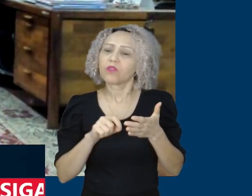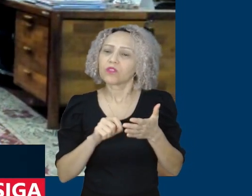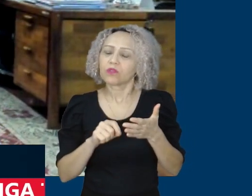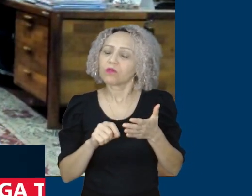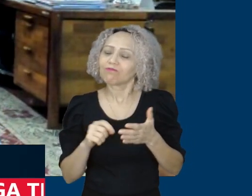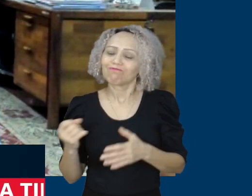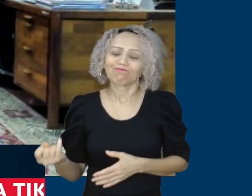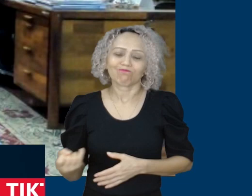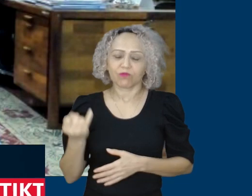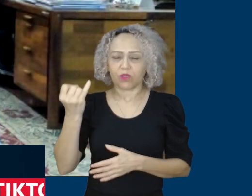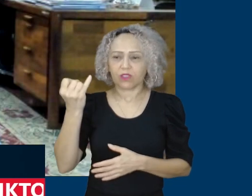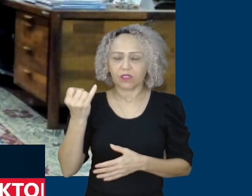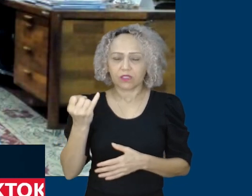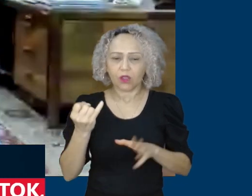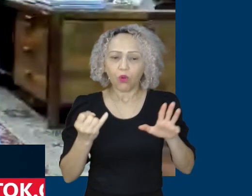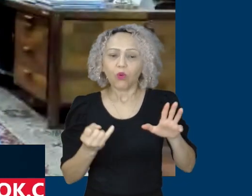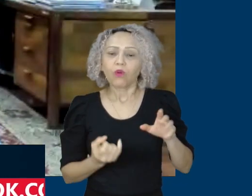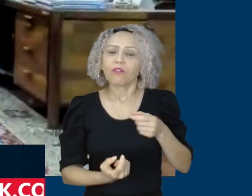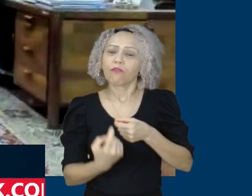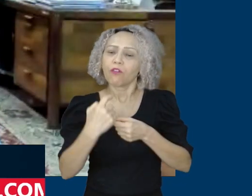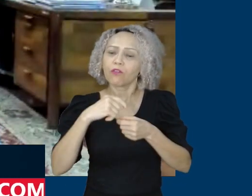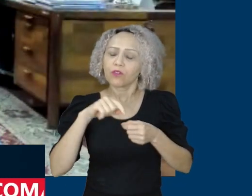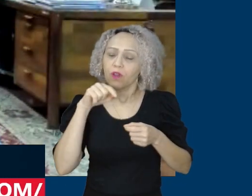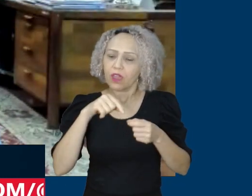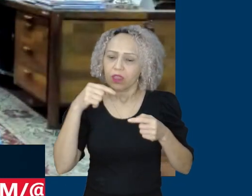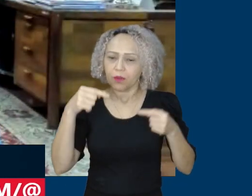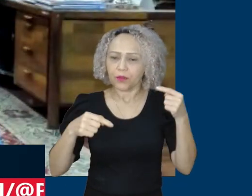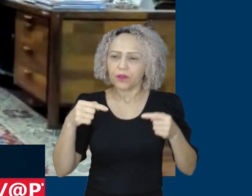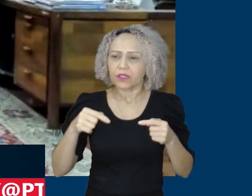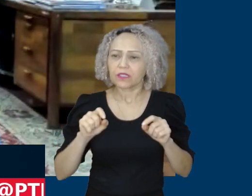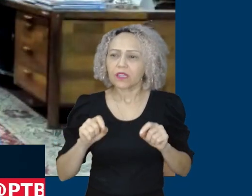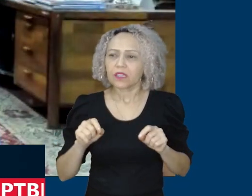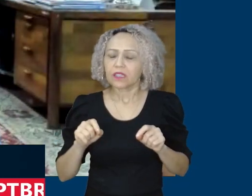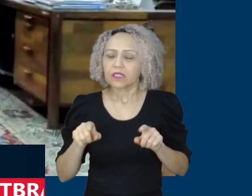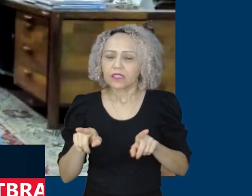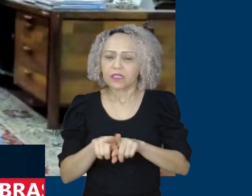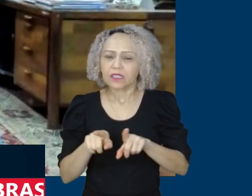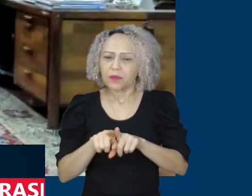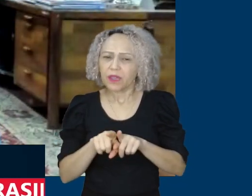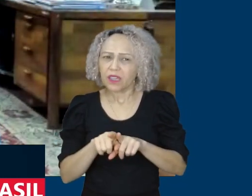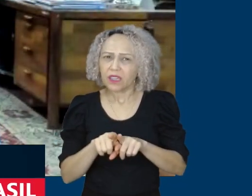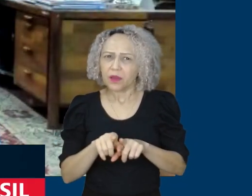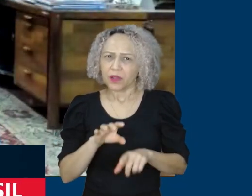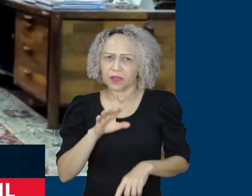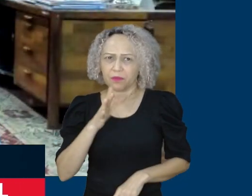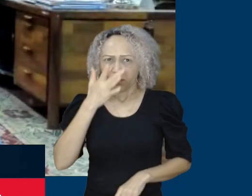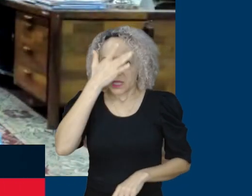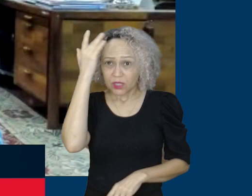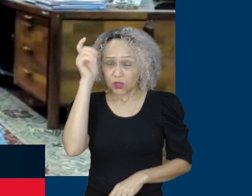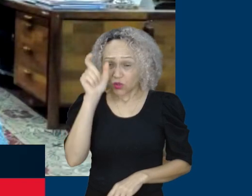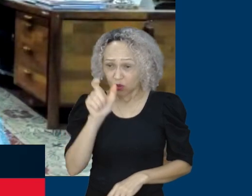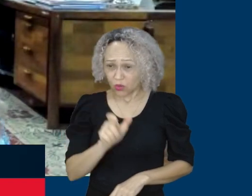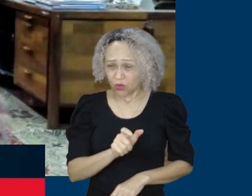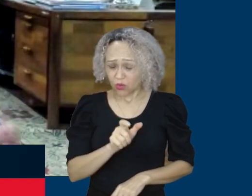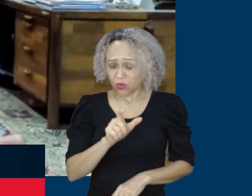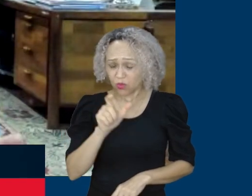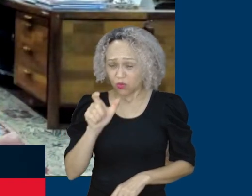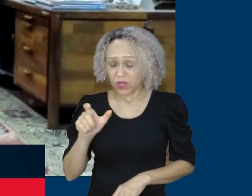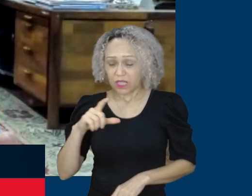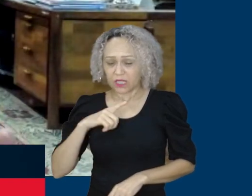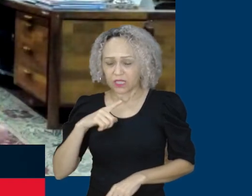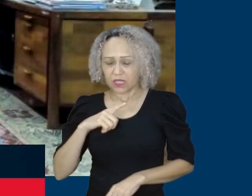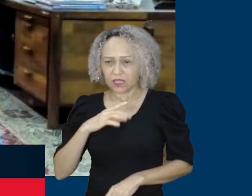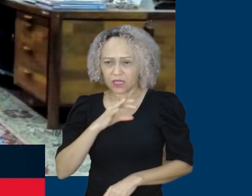e, mais que isso, de buscar isentar na renda até R 5 mil. Esse é o primeiro